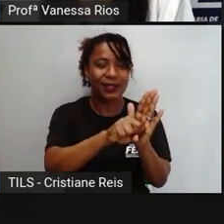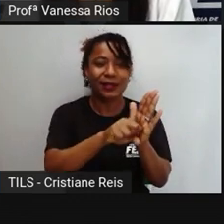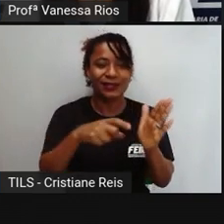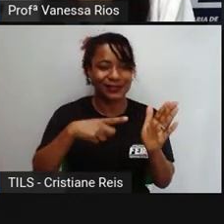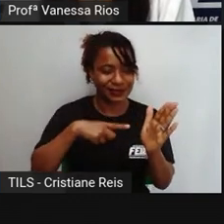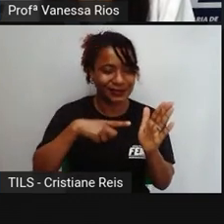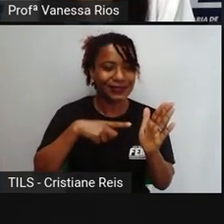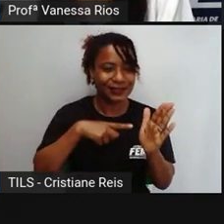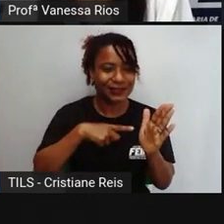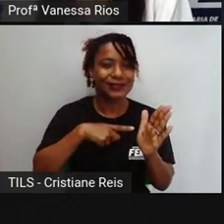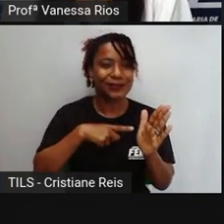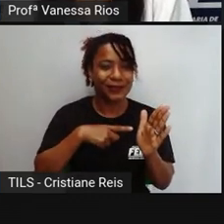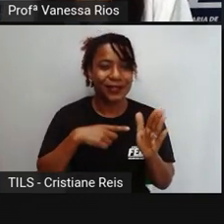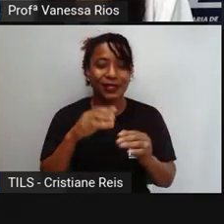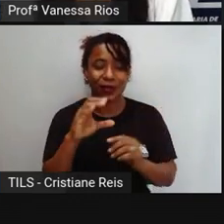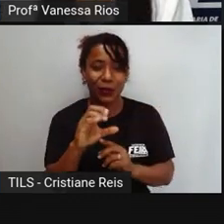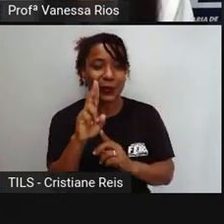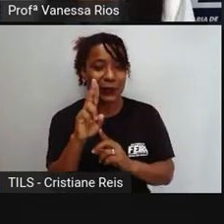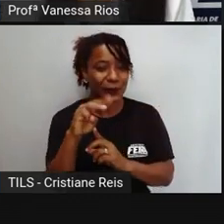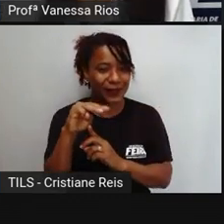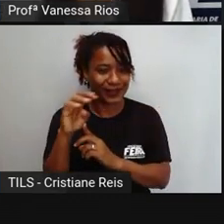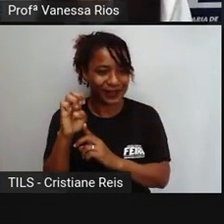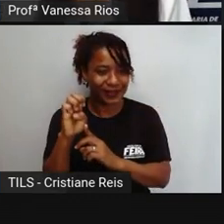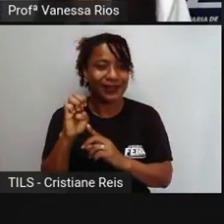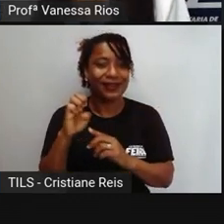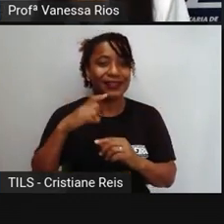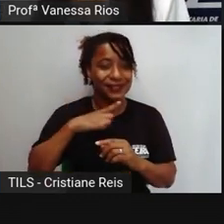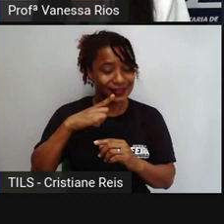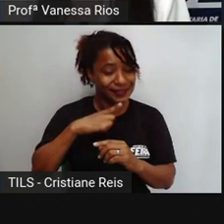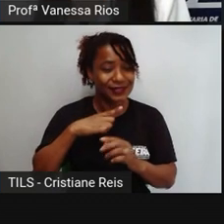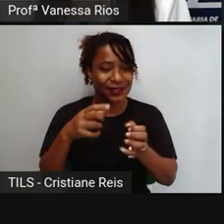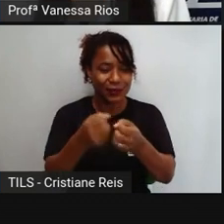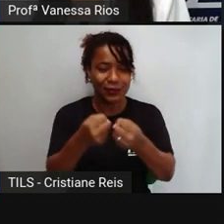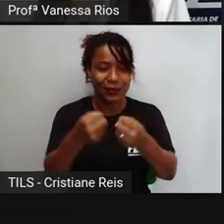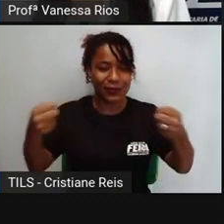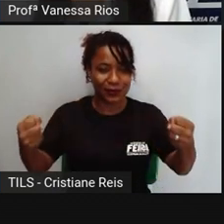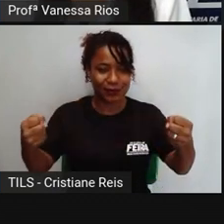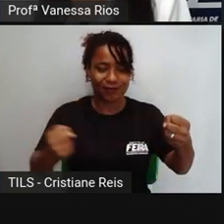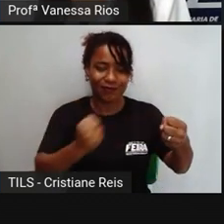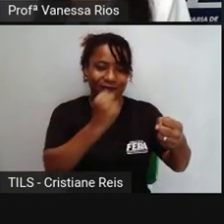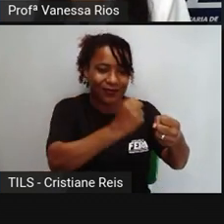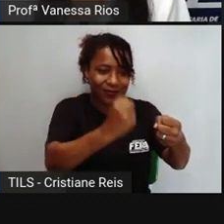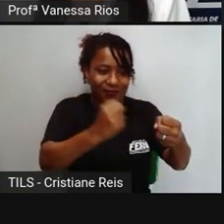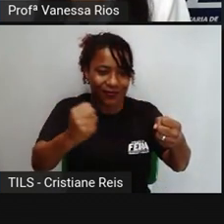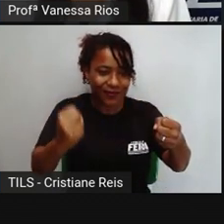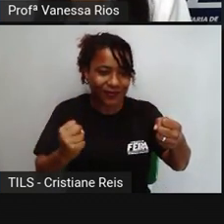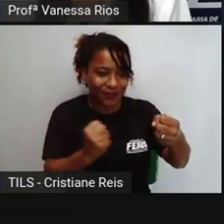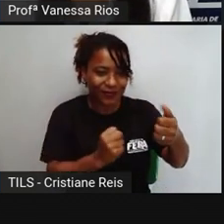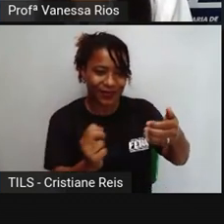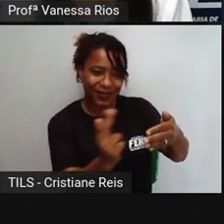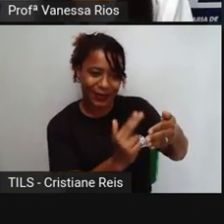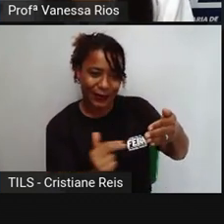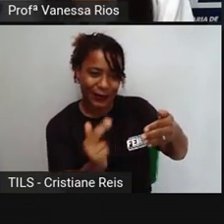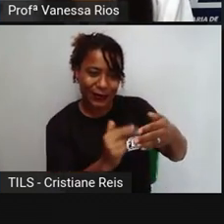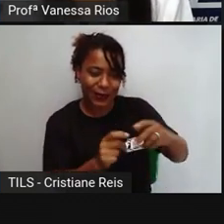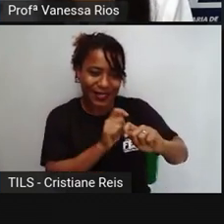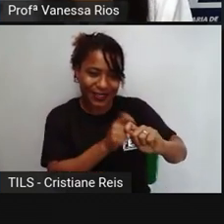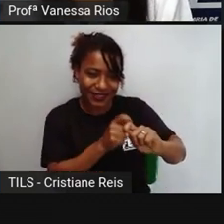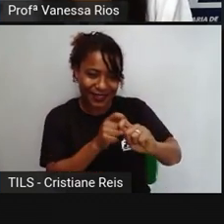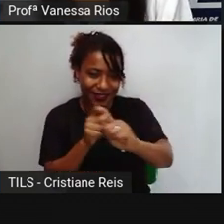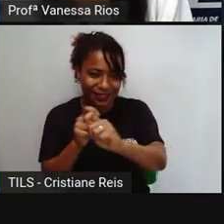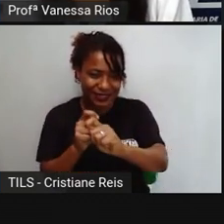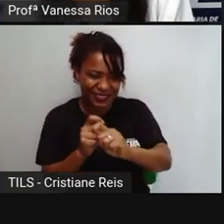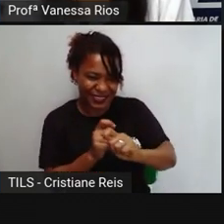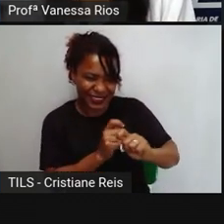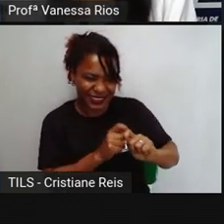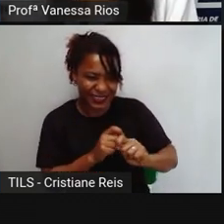equipamento chamado cune, que era utilizado para escrever, para desenhar, esculpir, principalmente aí nas